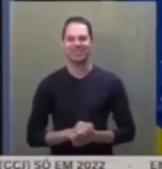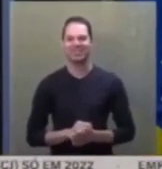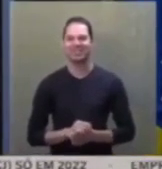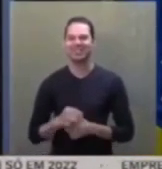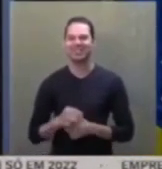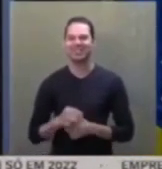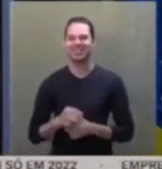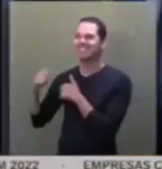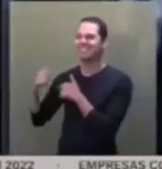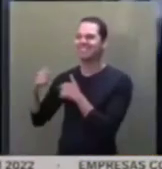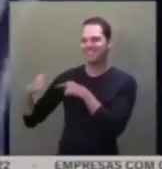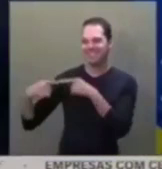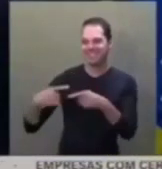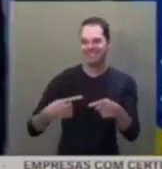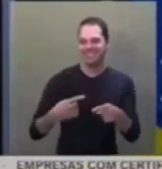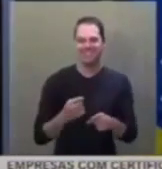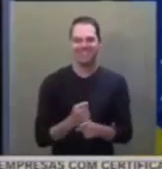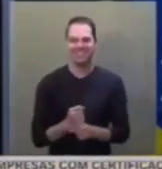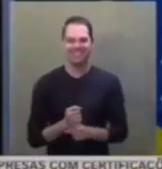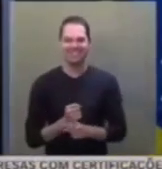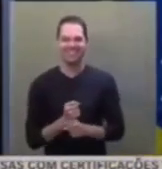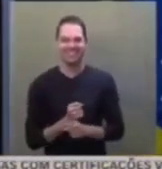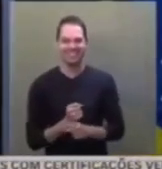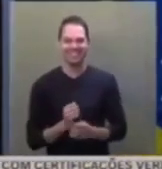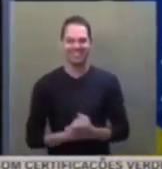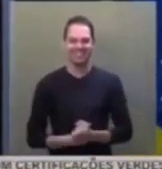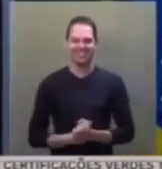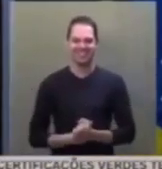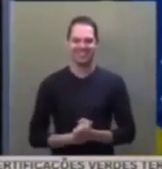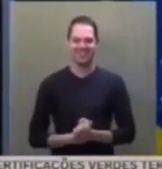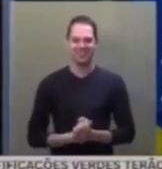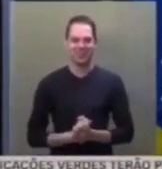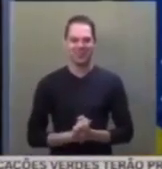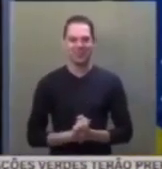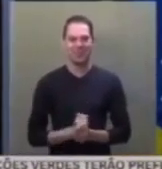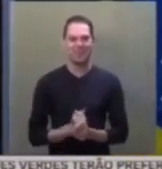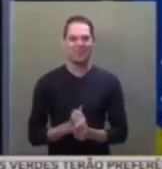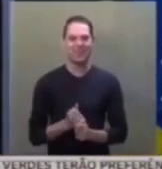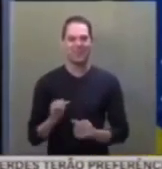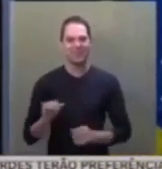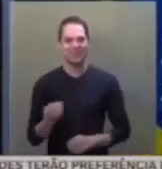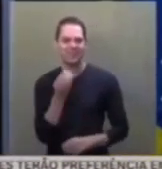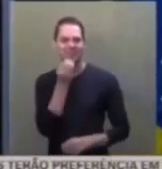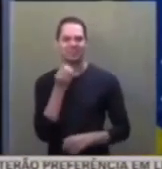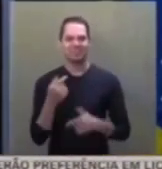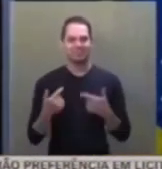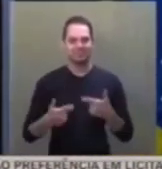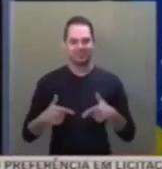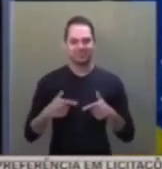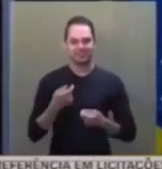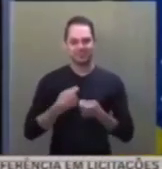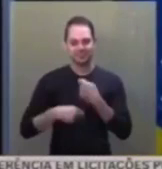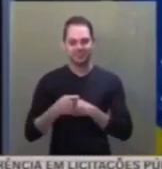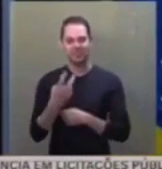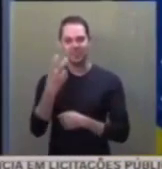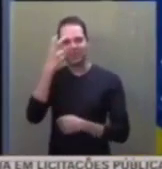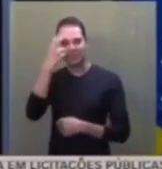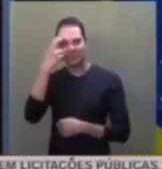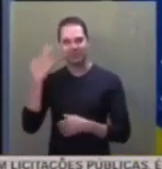anos por sua destacada capacidade de gerar oportunidades de negócios, cultura e lazer,